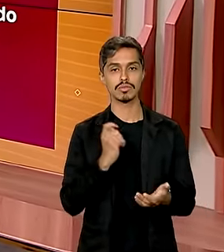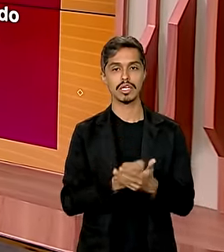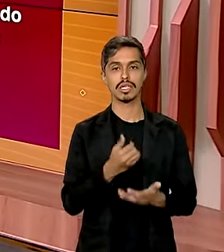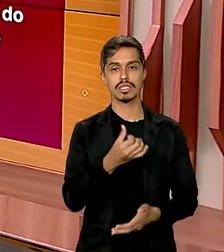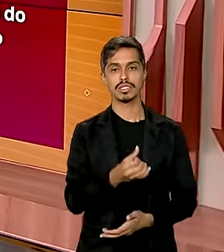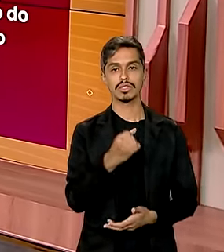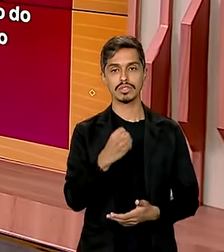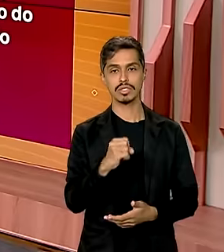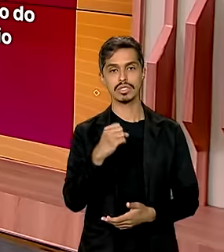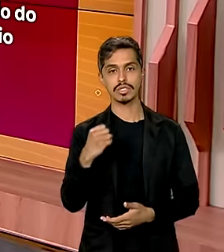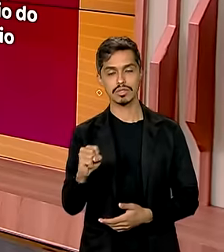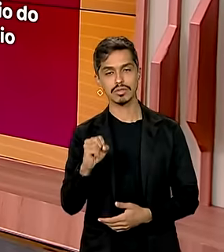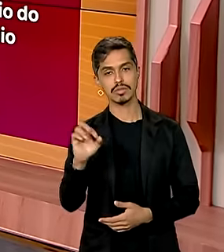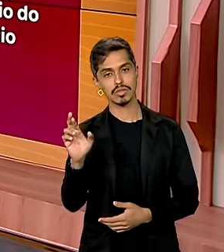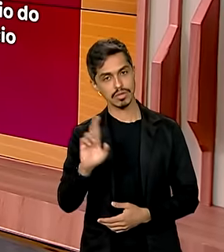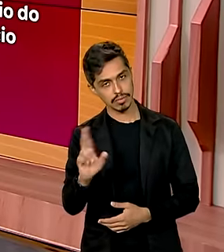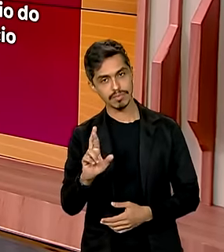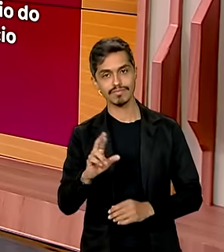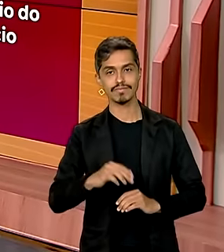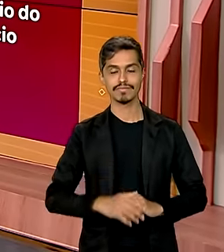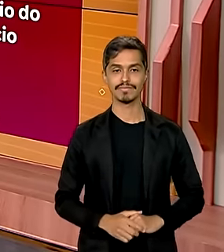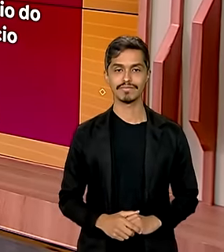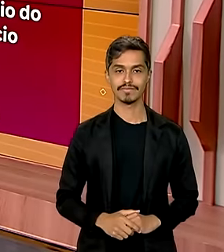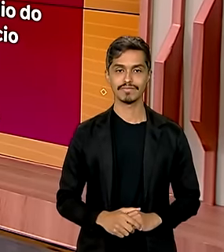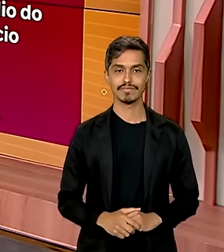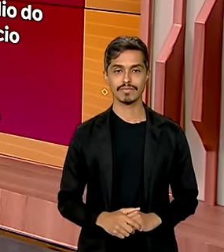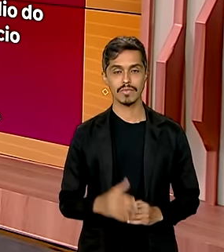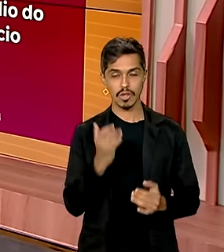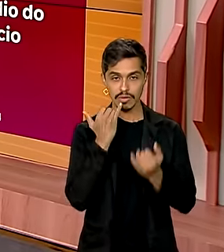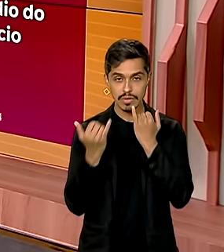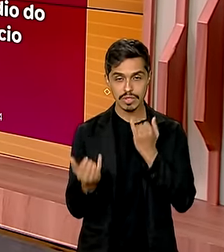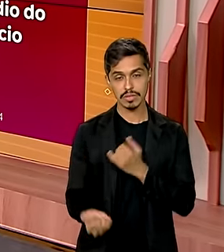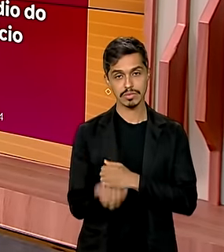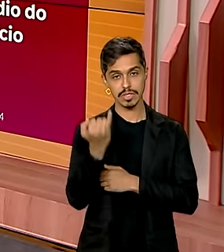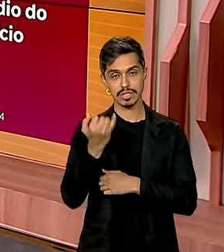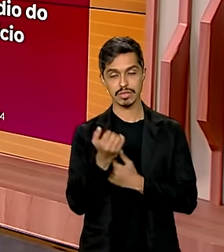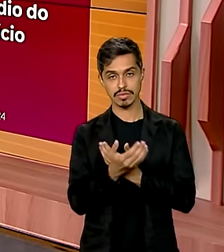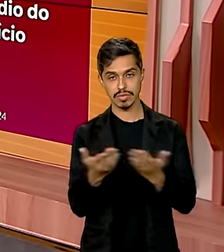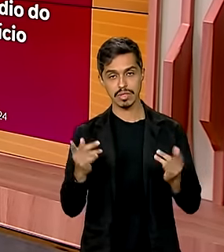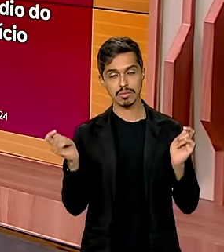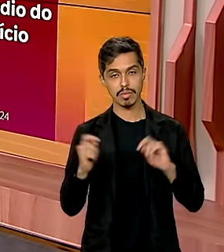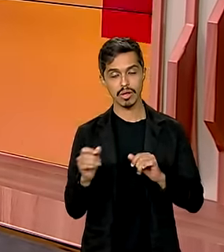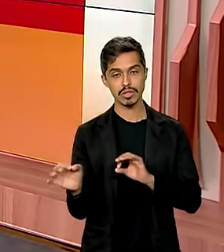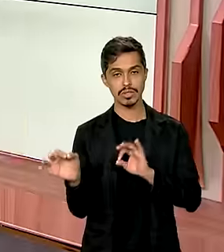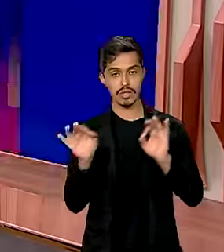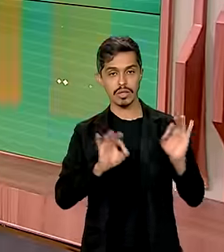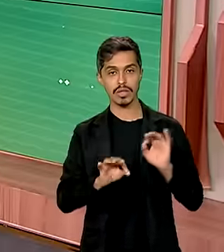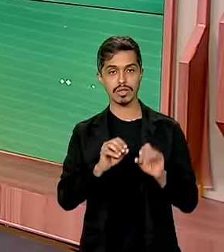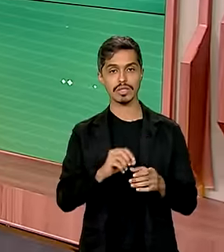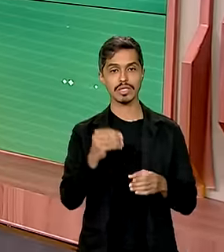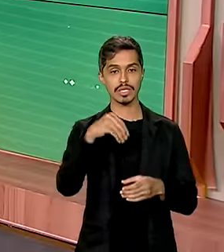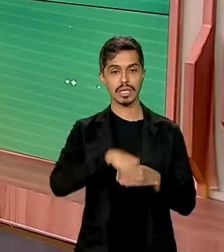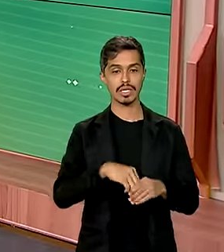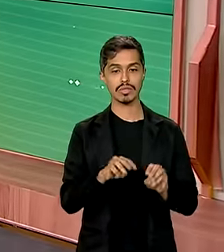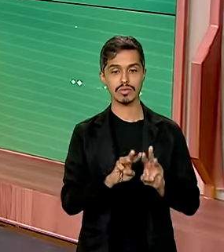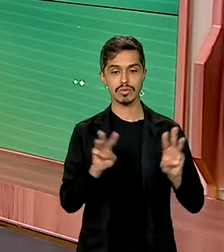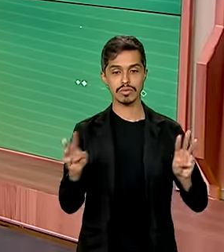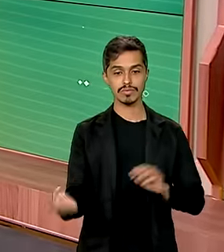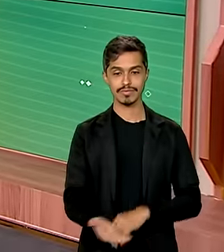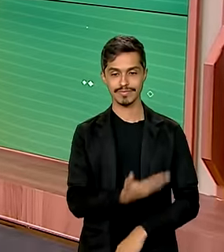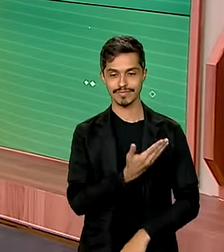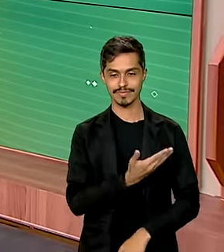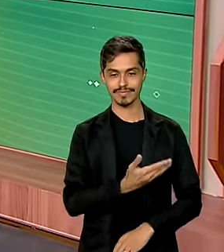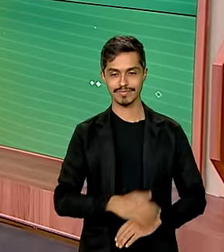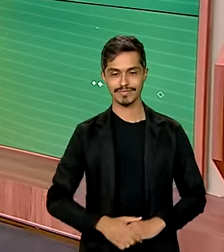volta de 688 reais. Mais informações importantes que você pode acessar no gov.br